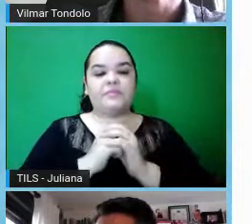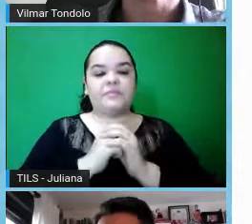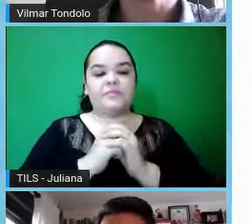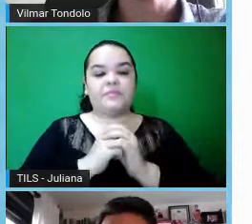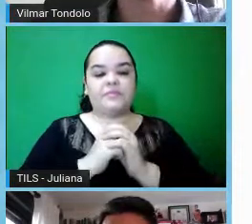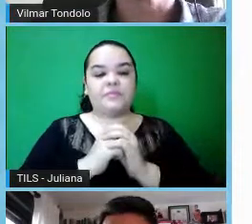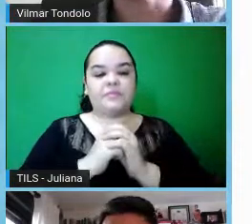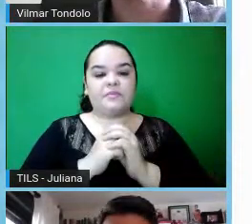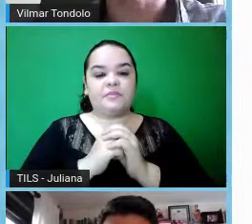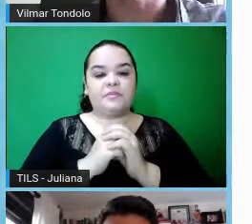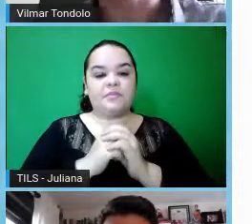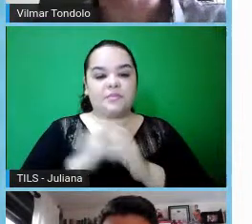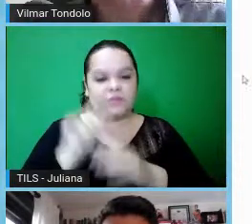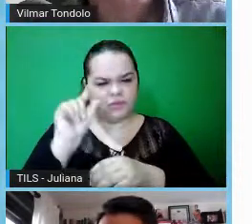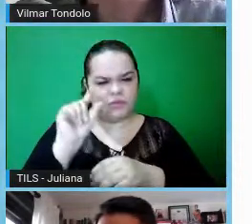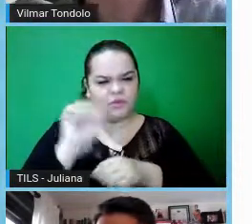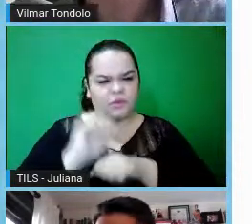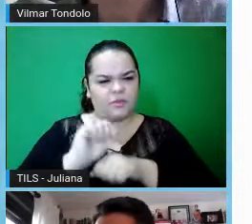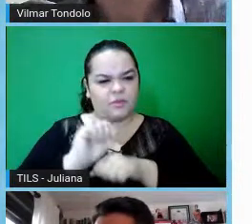Só um pouquinho aqui.